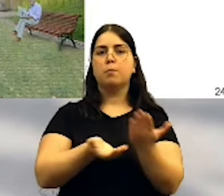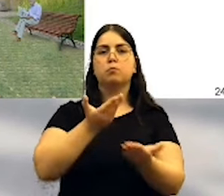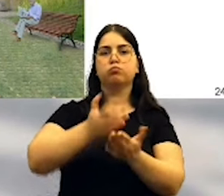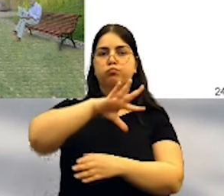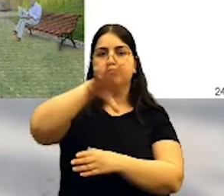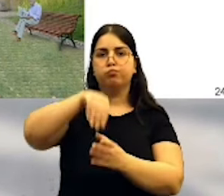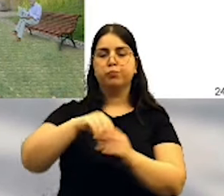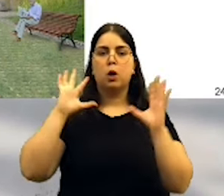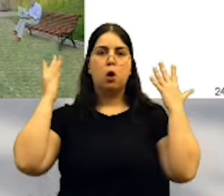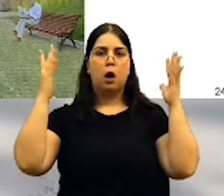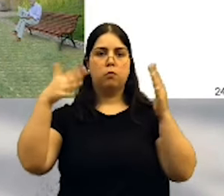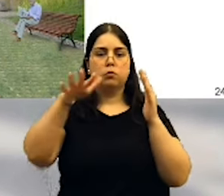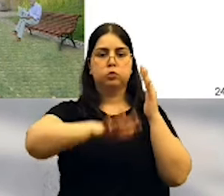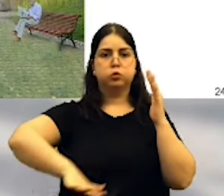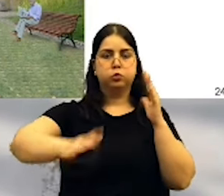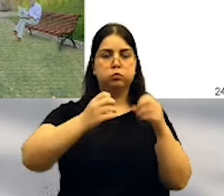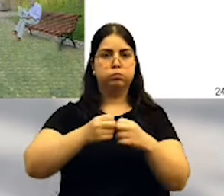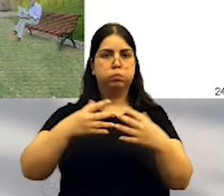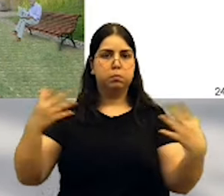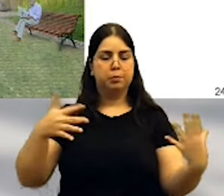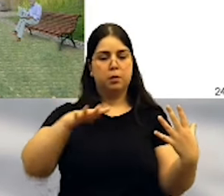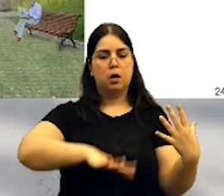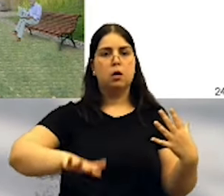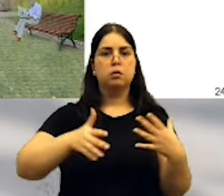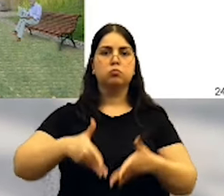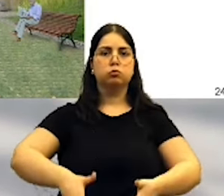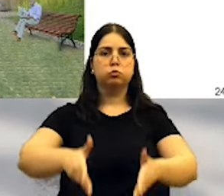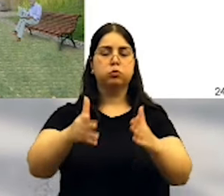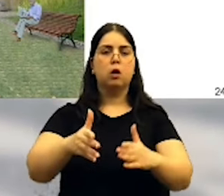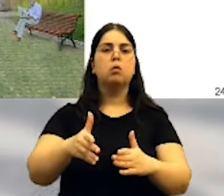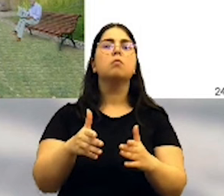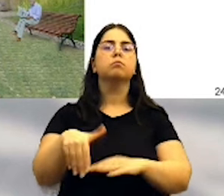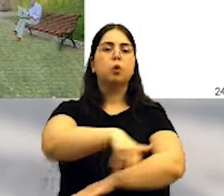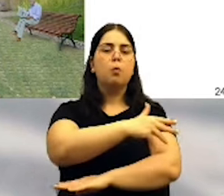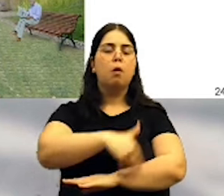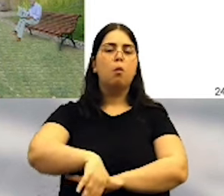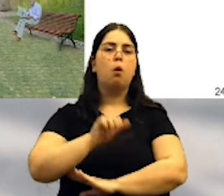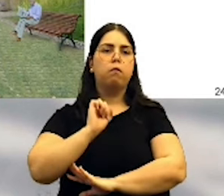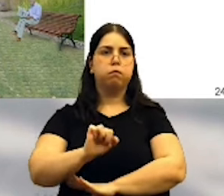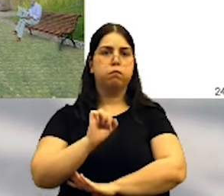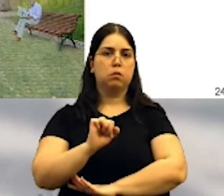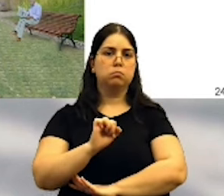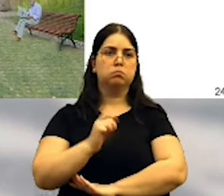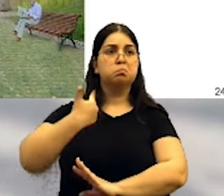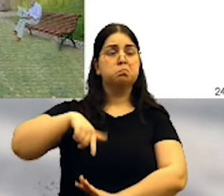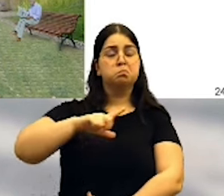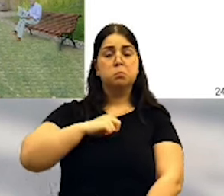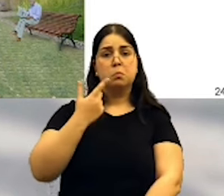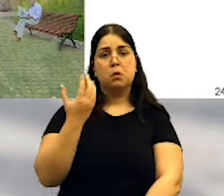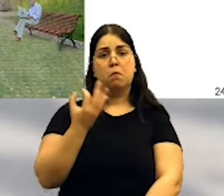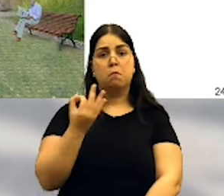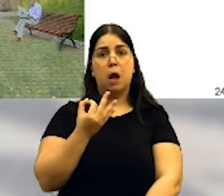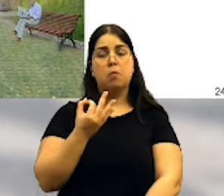de árvores no perfil, por exemplo, da Rua Moraes Soares, uma rua que, aliás, acho que todos admitimos, muito